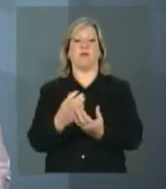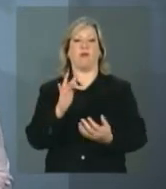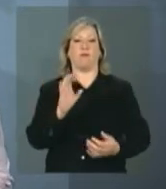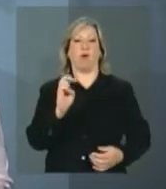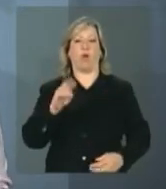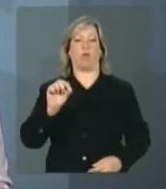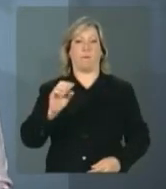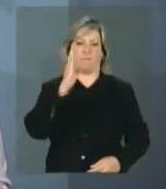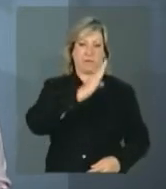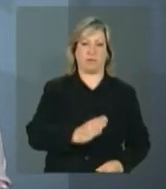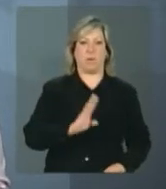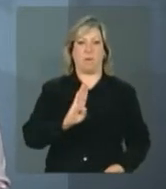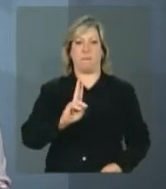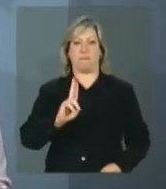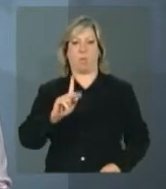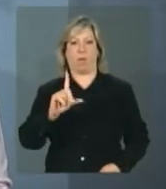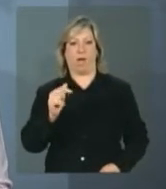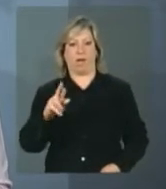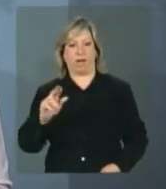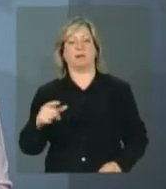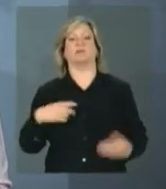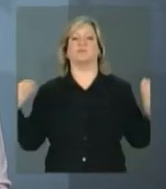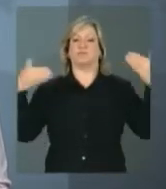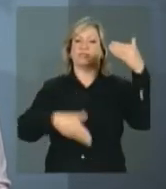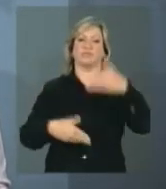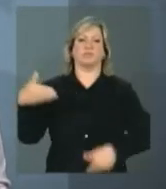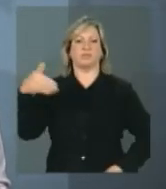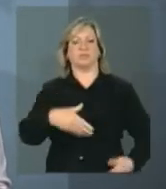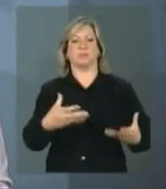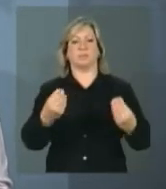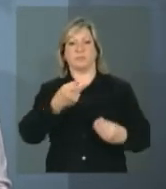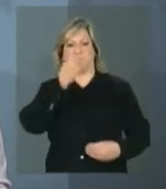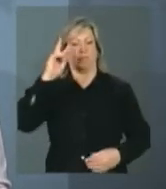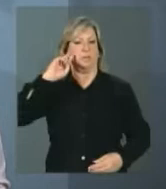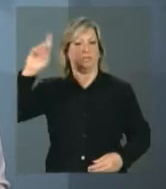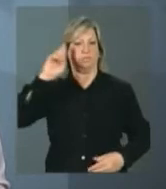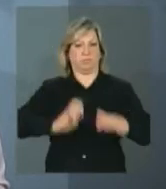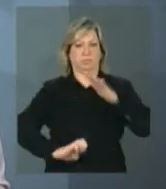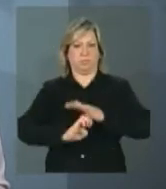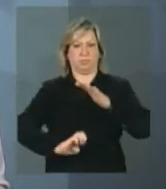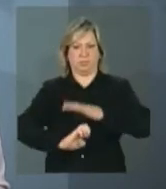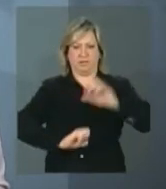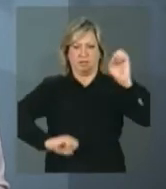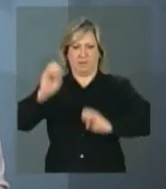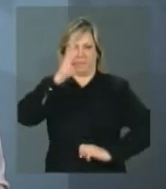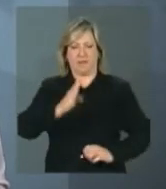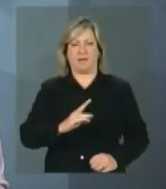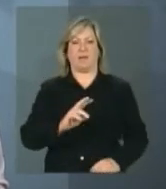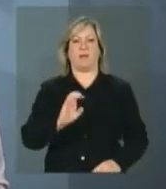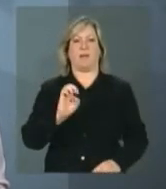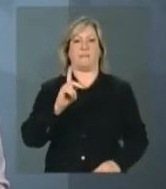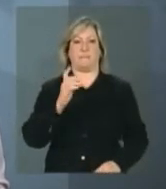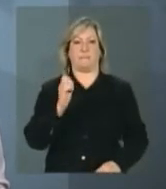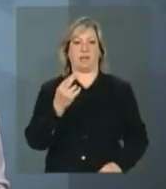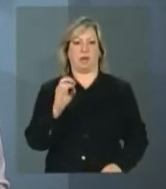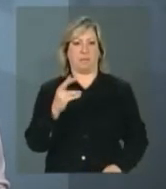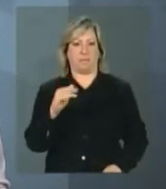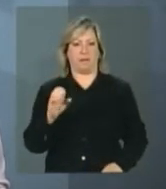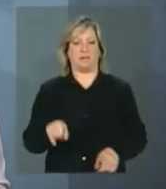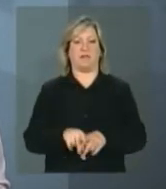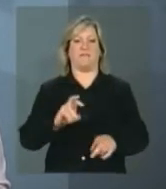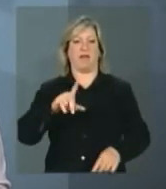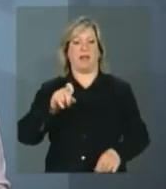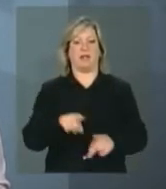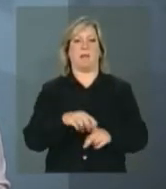-Bulgária, que contou com as presenças de representantes de empresas brasileiras, como a Petrobras, Vale, Eletrobras, Marco